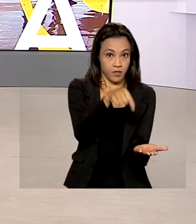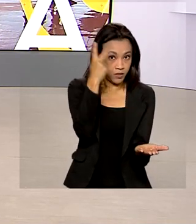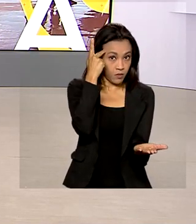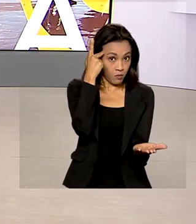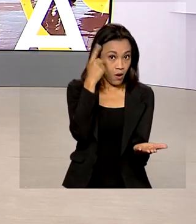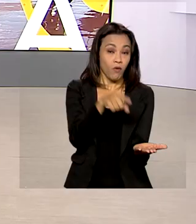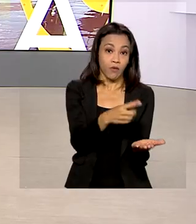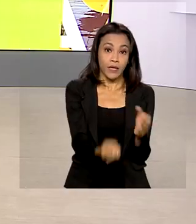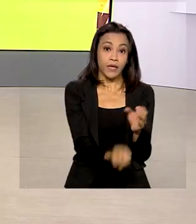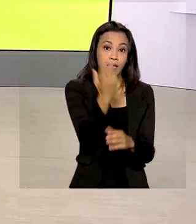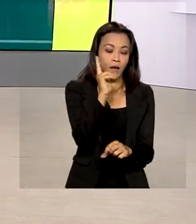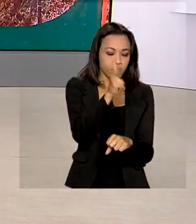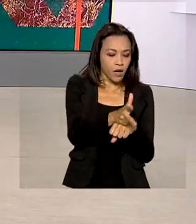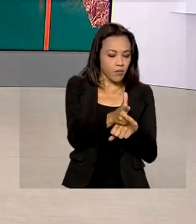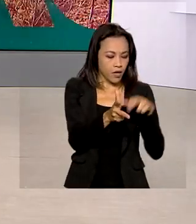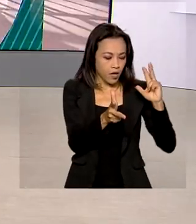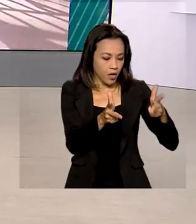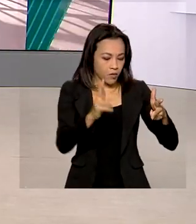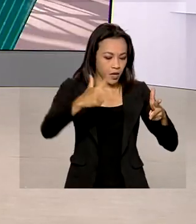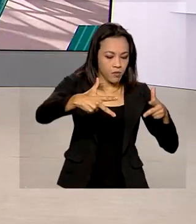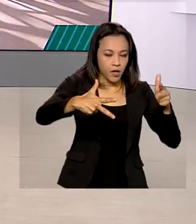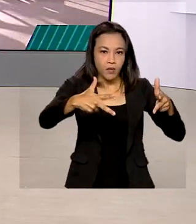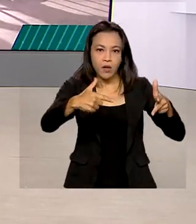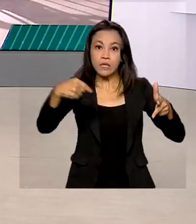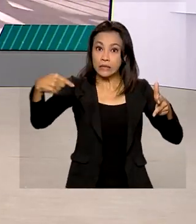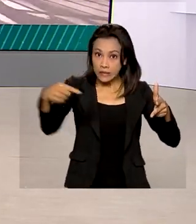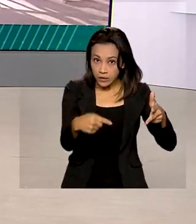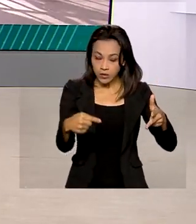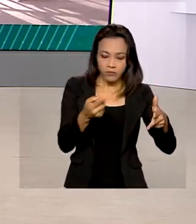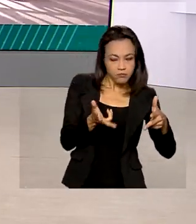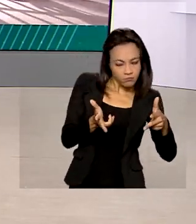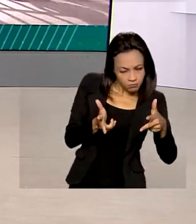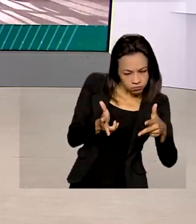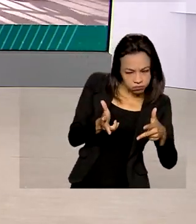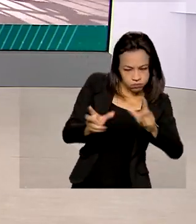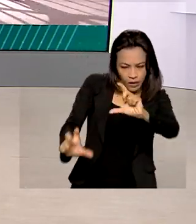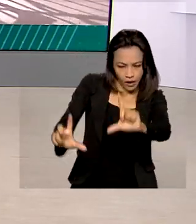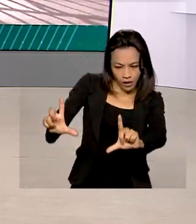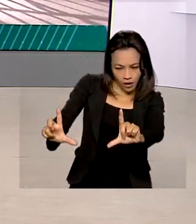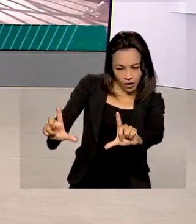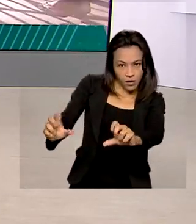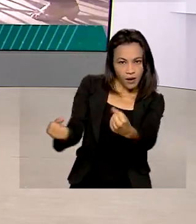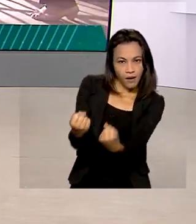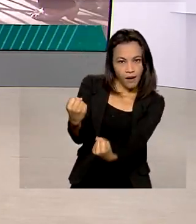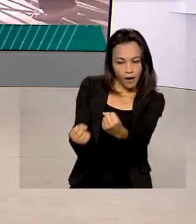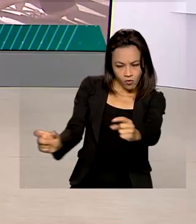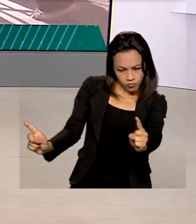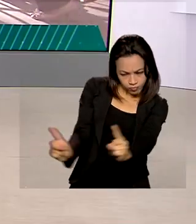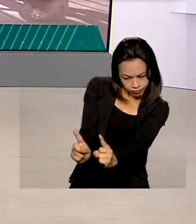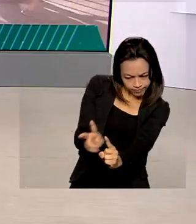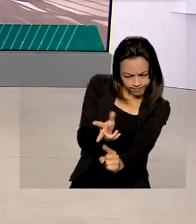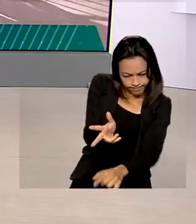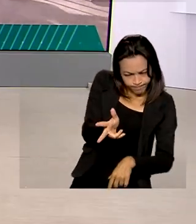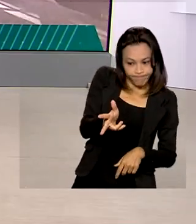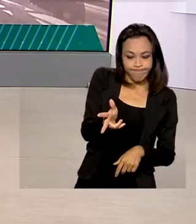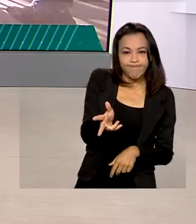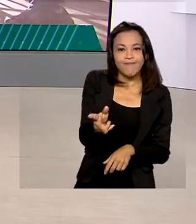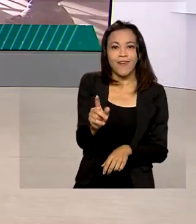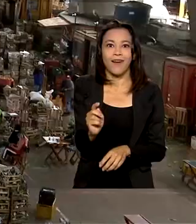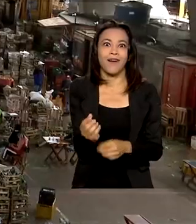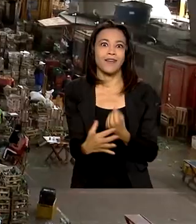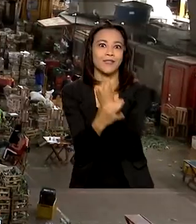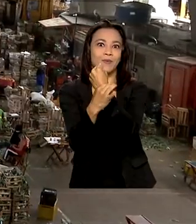central de abastecimento. Os equipamentos têm capacidade de reconhecer as placas dos veículos e vão aumentar a segurança no local.